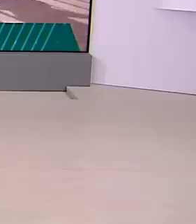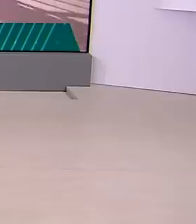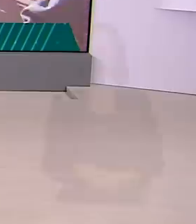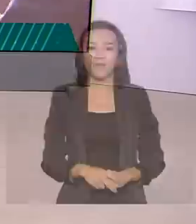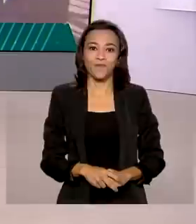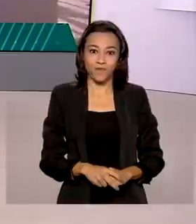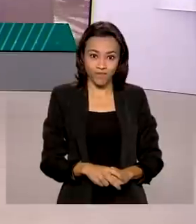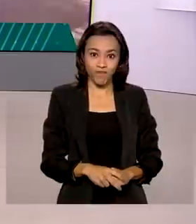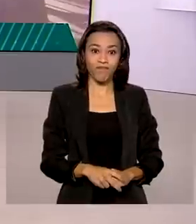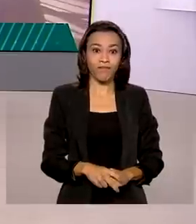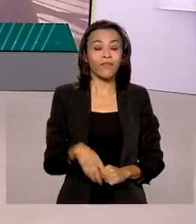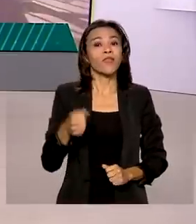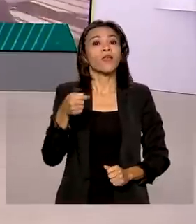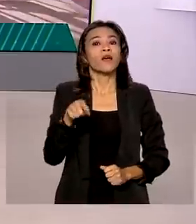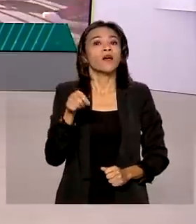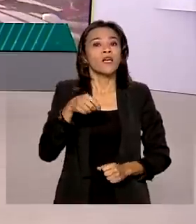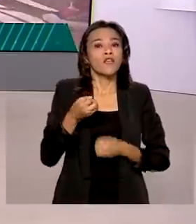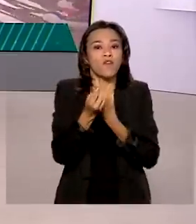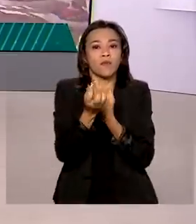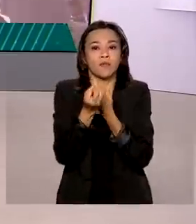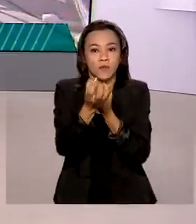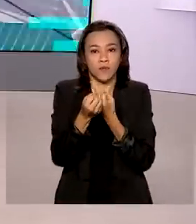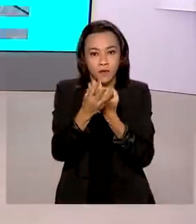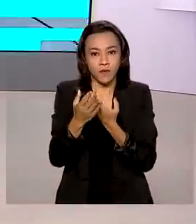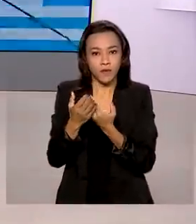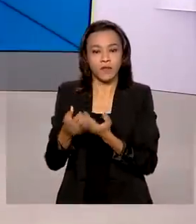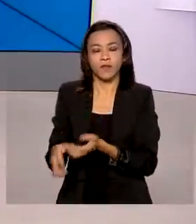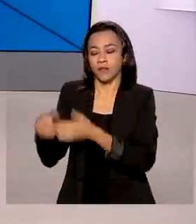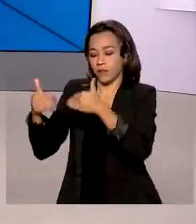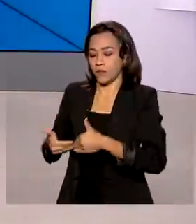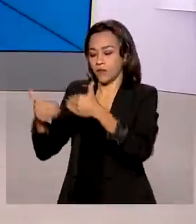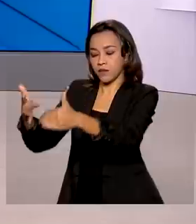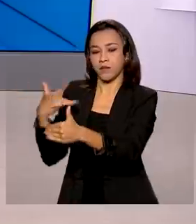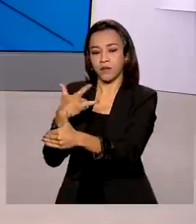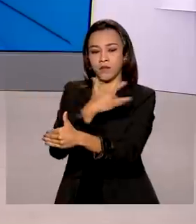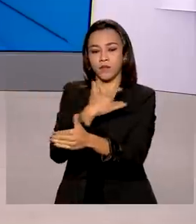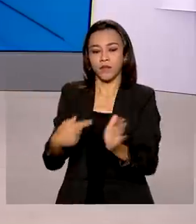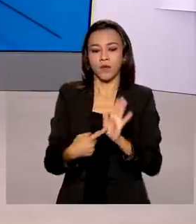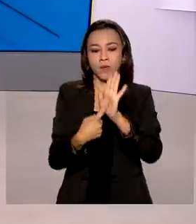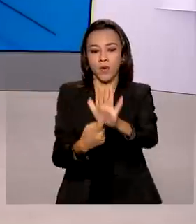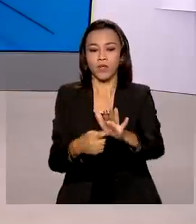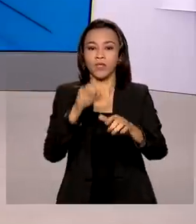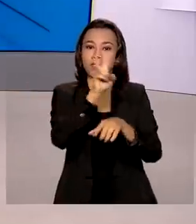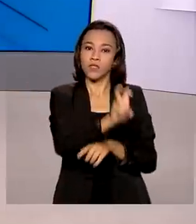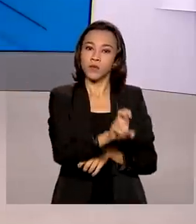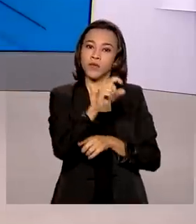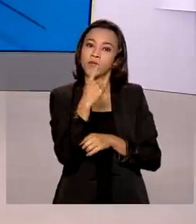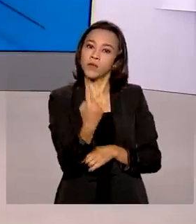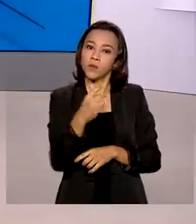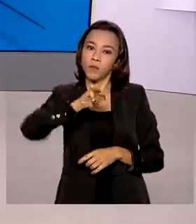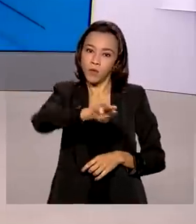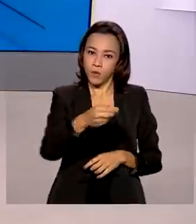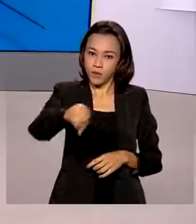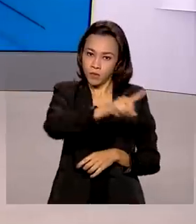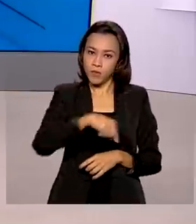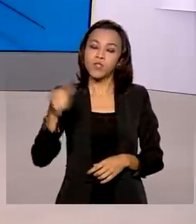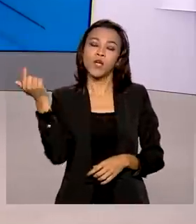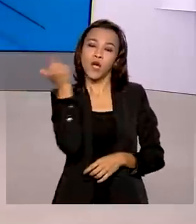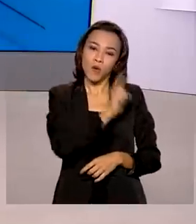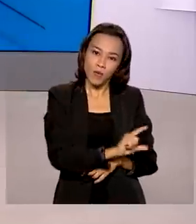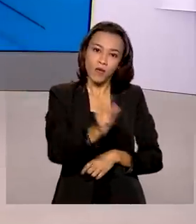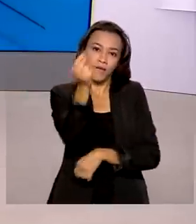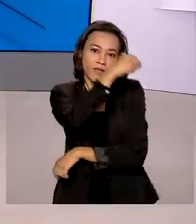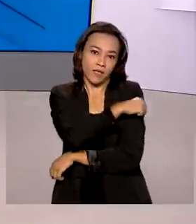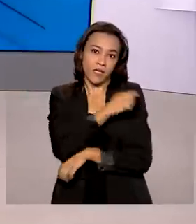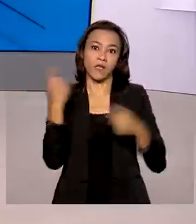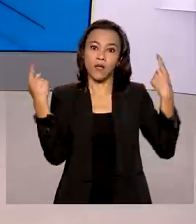E dados atuais do Ministério da Saúde mostram que mais de 51 milhões de brasileiros já completaram a vacinação contra a Covid